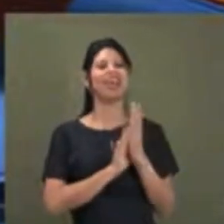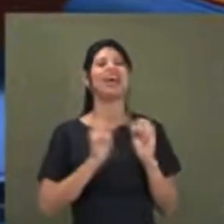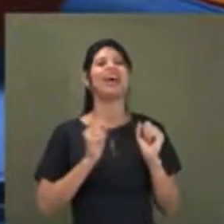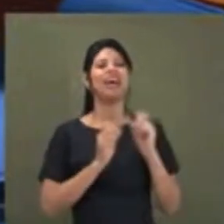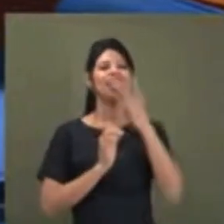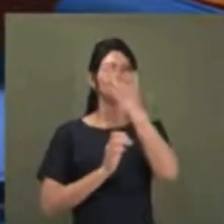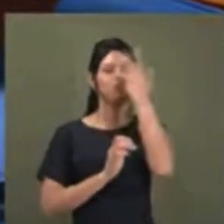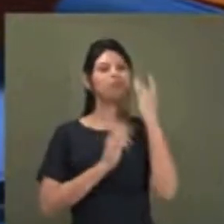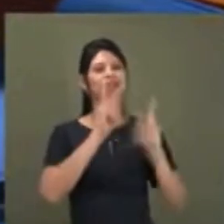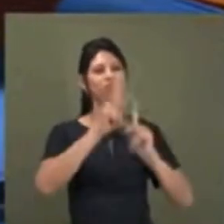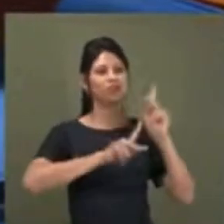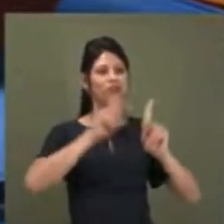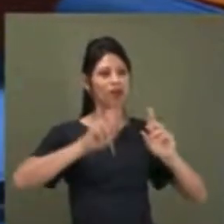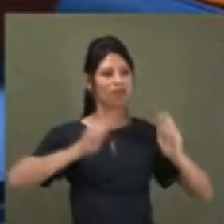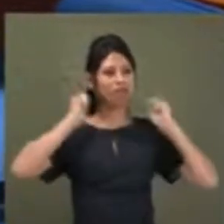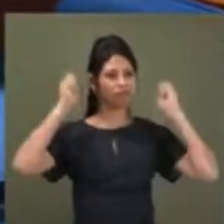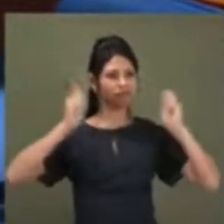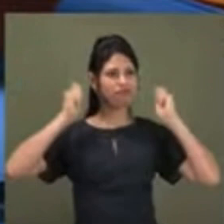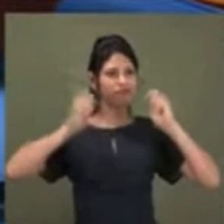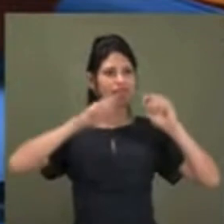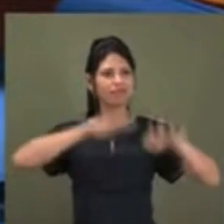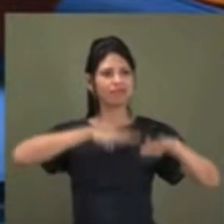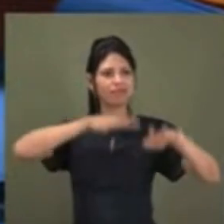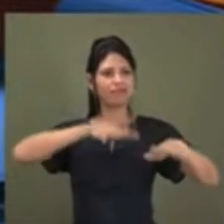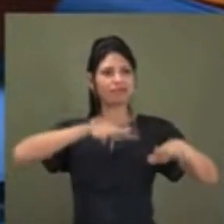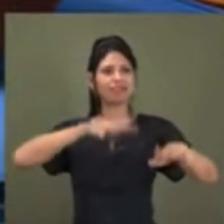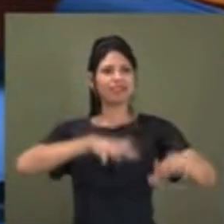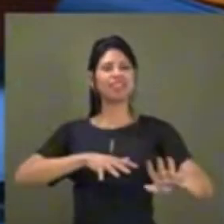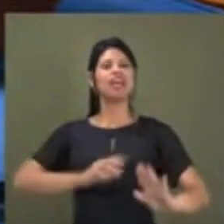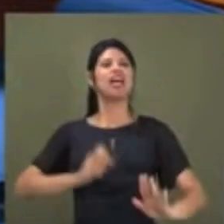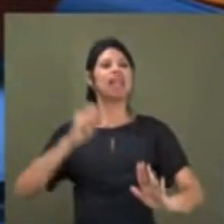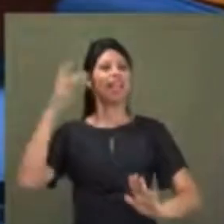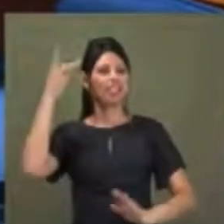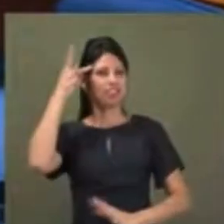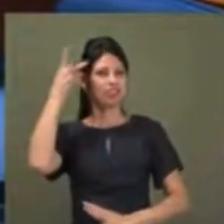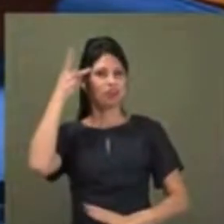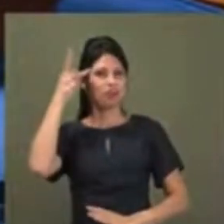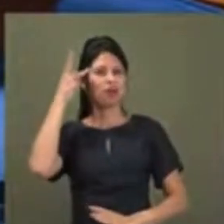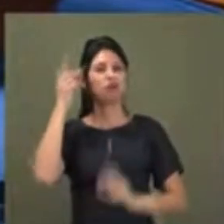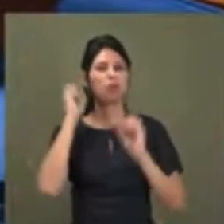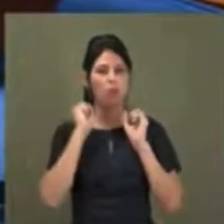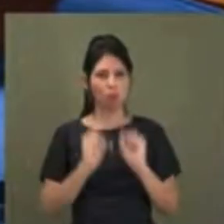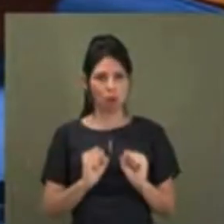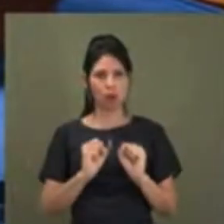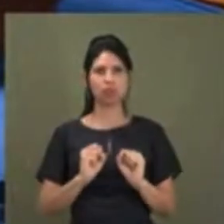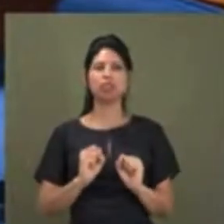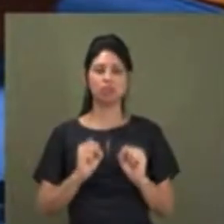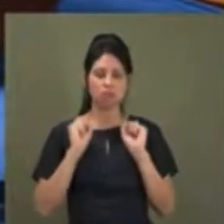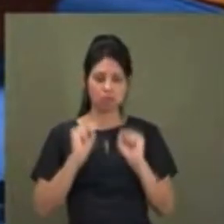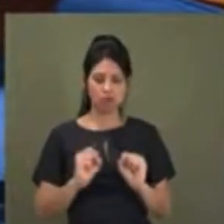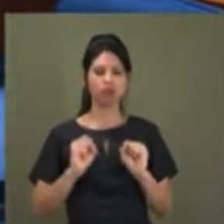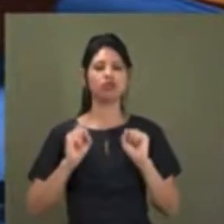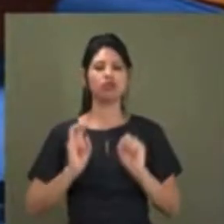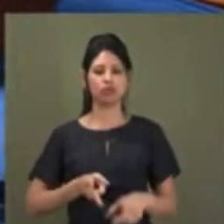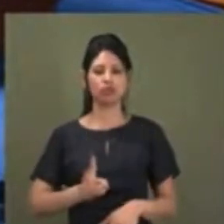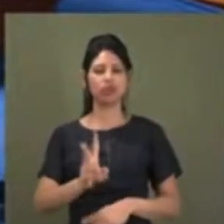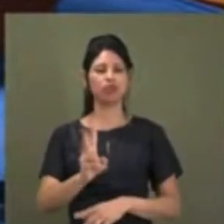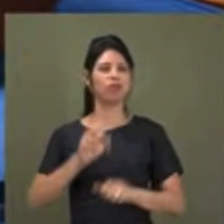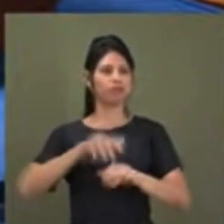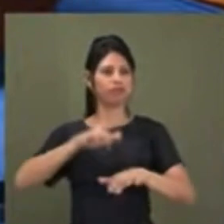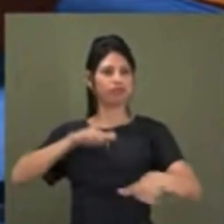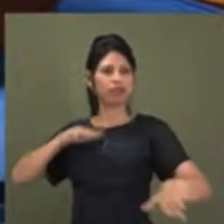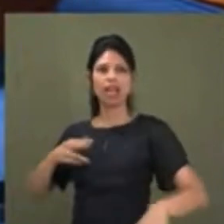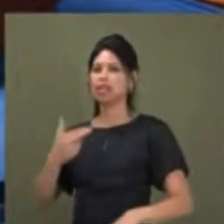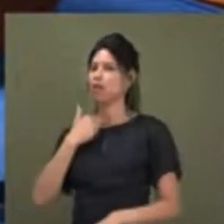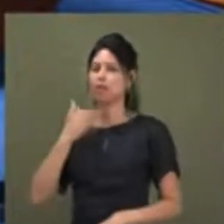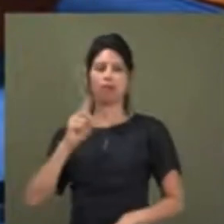porque manifestar ainda se pode no Brasil, se não forem presos pelo Exército Brasileiro, pode, né? Se não for preso pelo